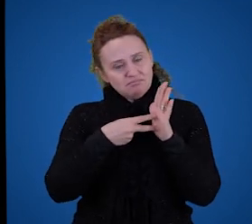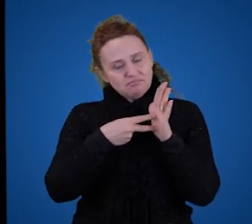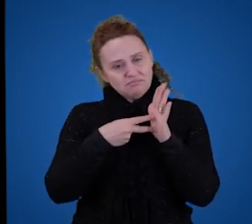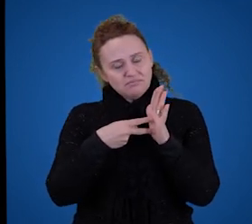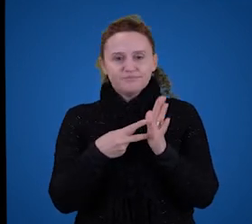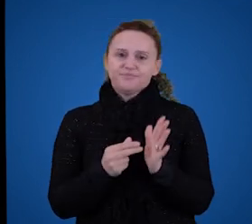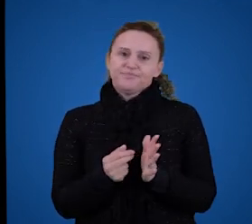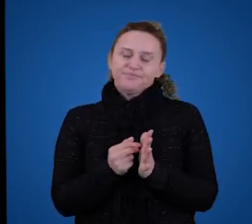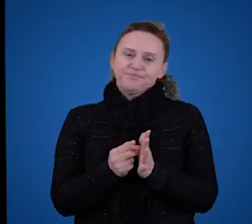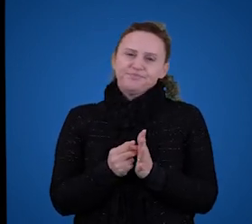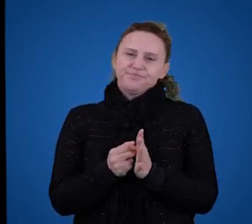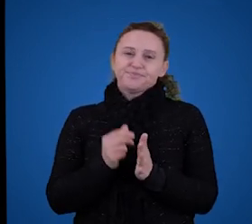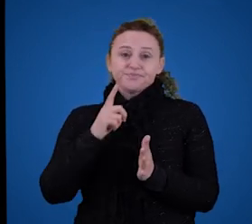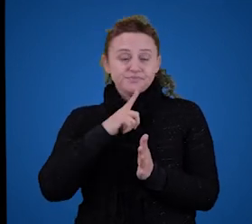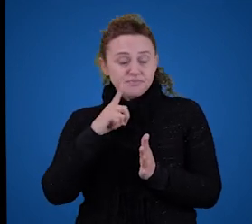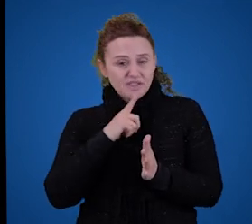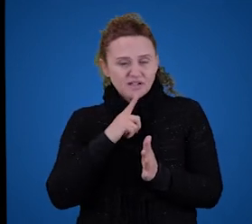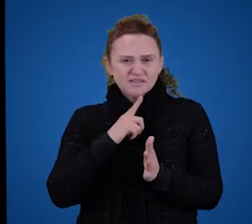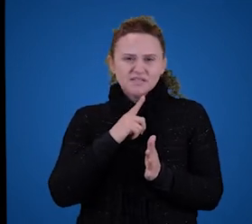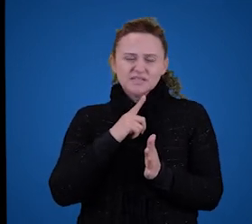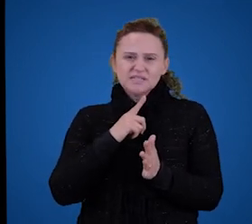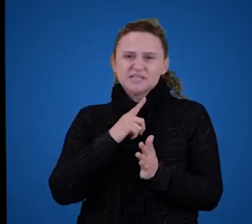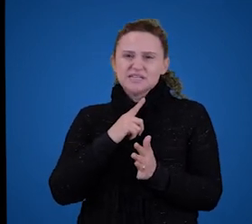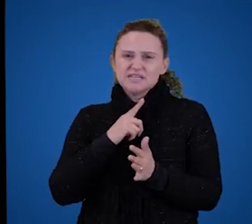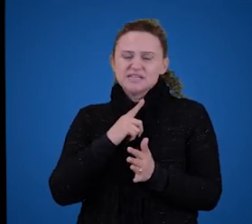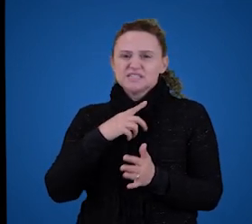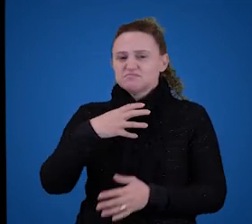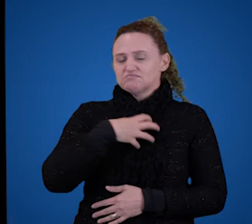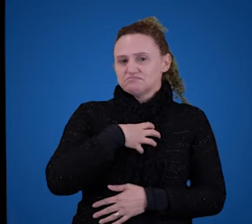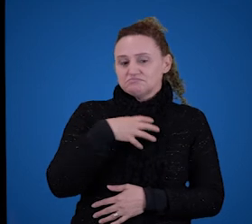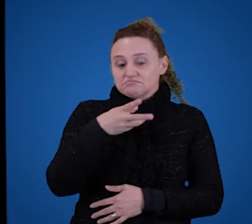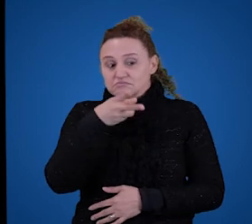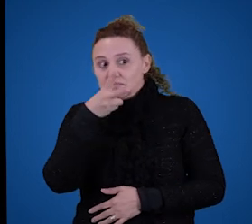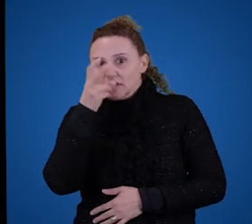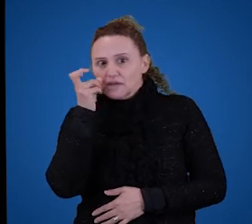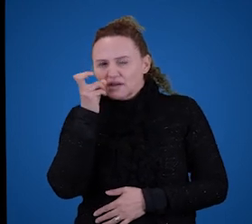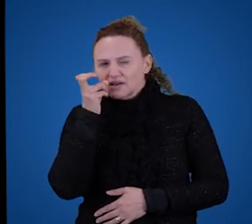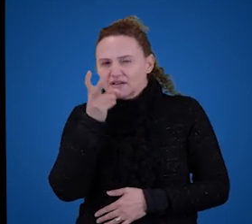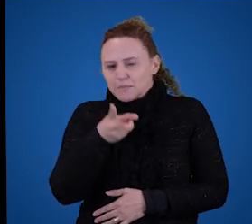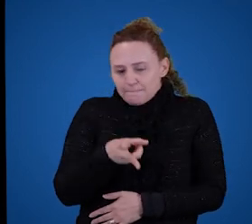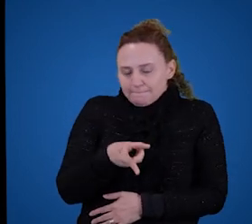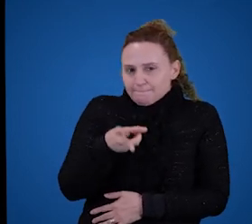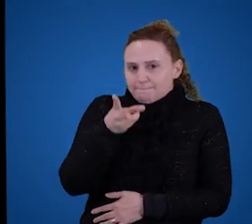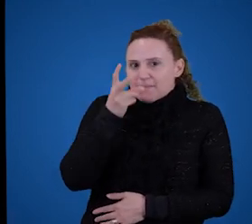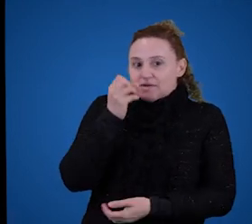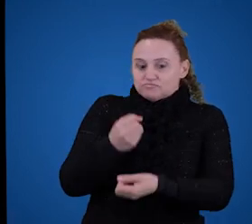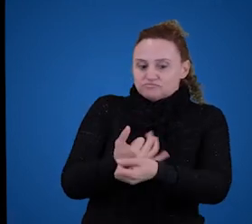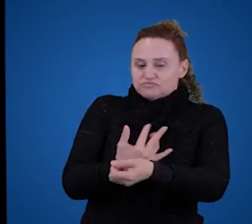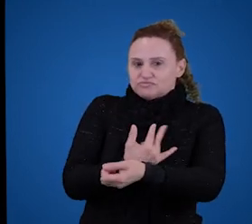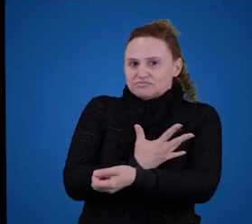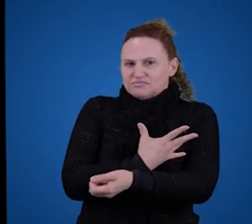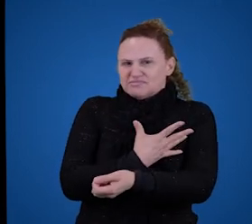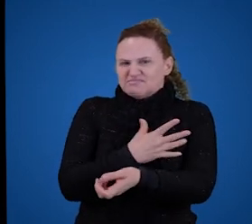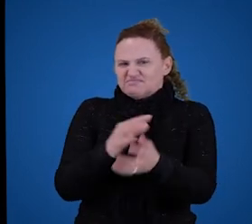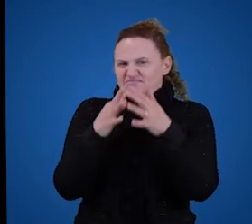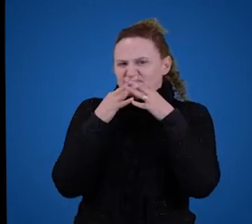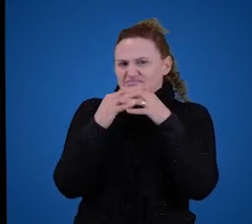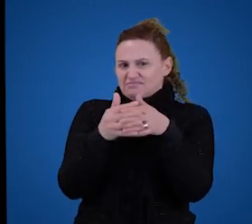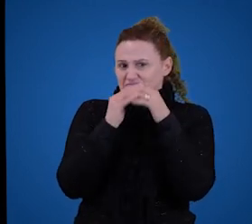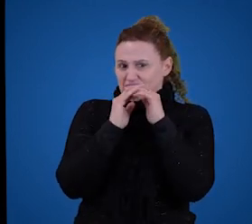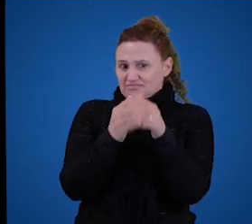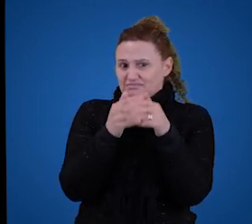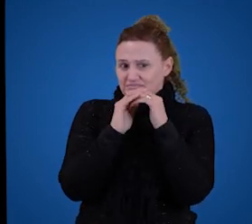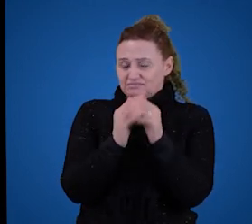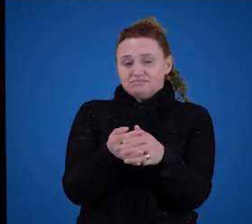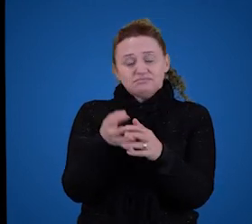estão tendo a mesma sensação do que eu, intelectiva, que é uma sensação de confusão intelectual. Eu não